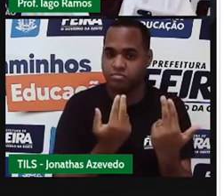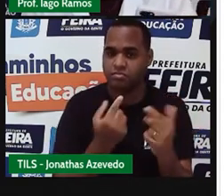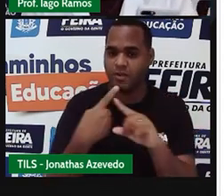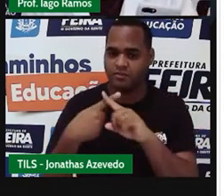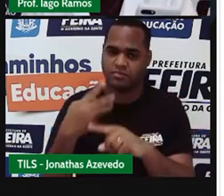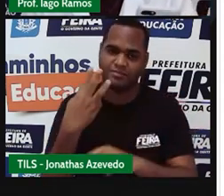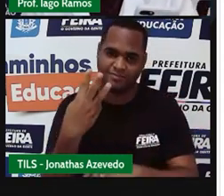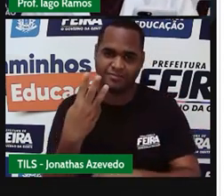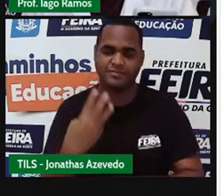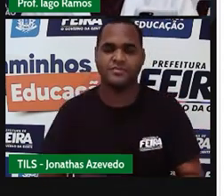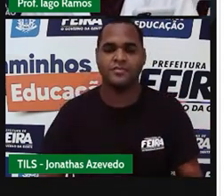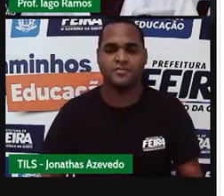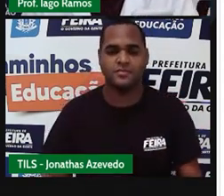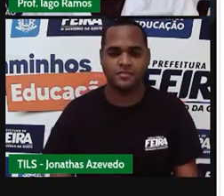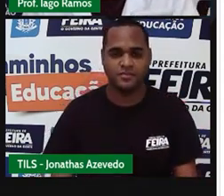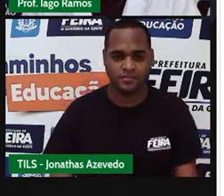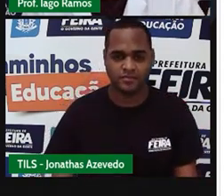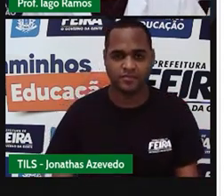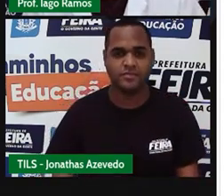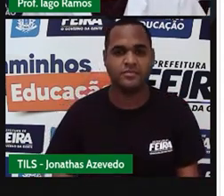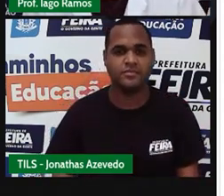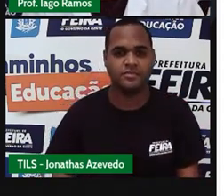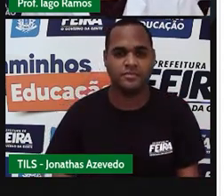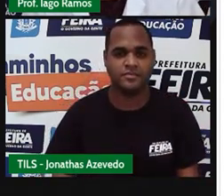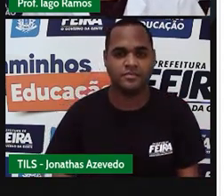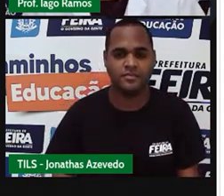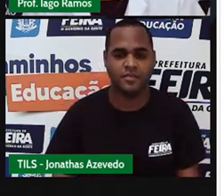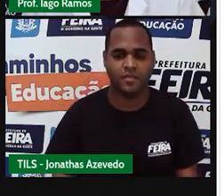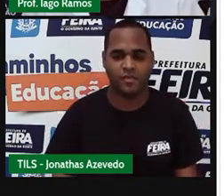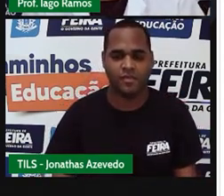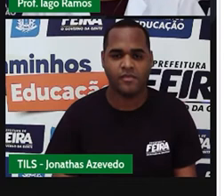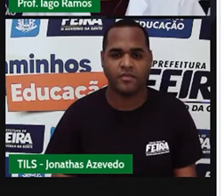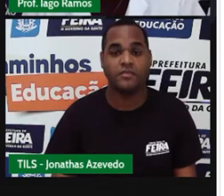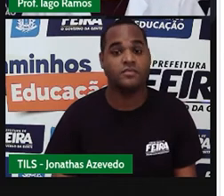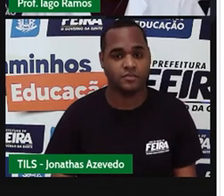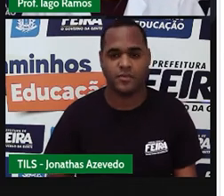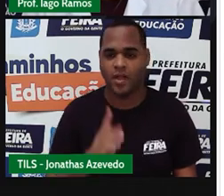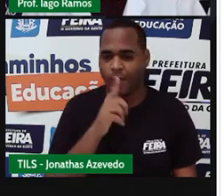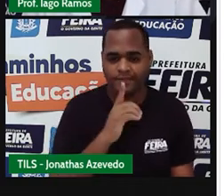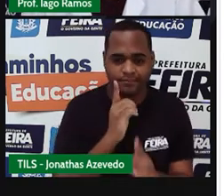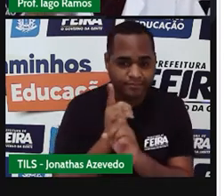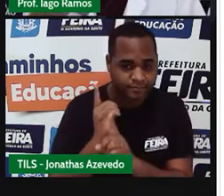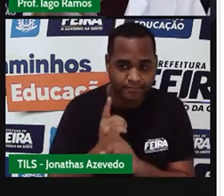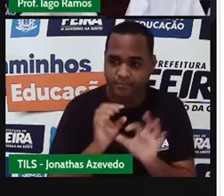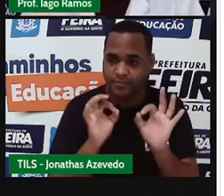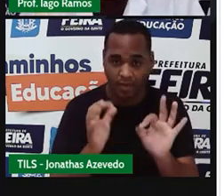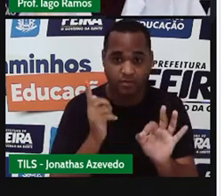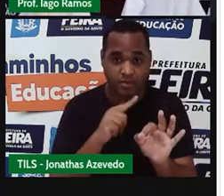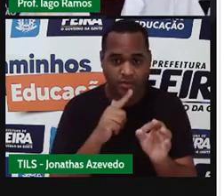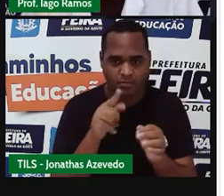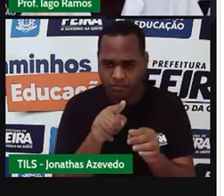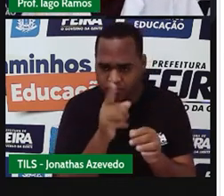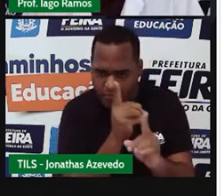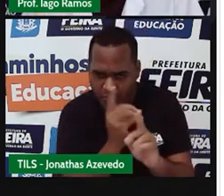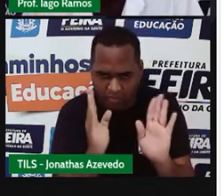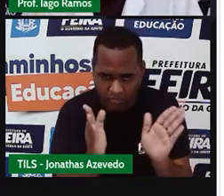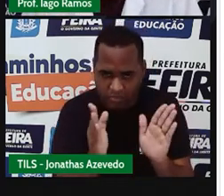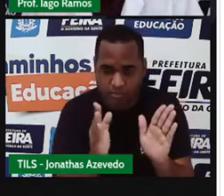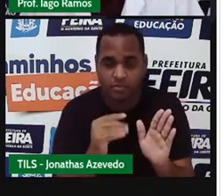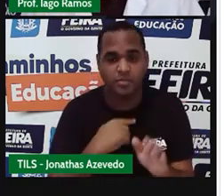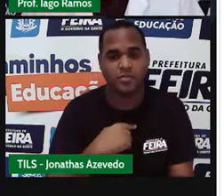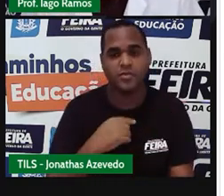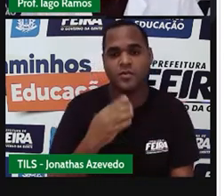calculadora, vezes 3, pronto, achei o resultado. Você já achou aí o seu? O meu deu